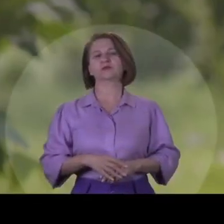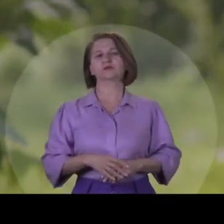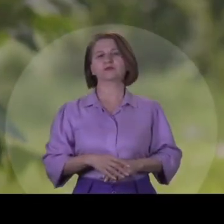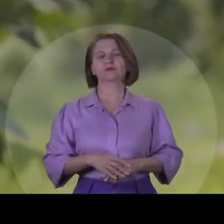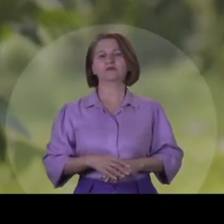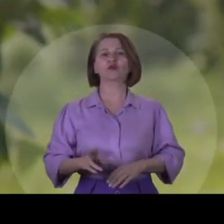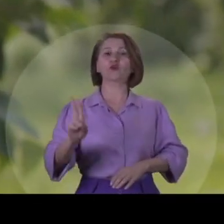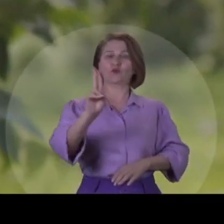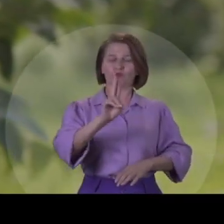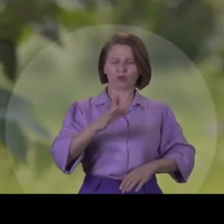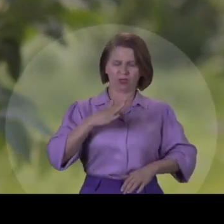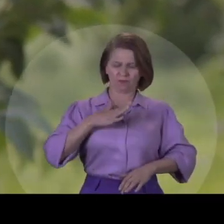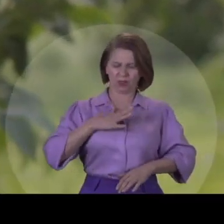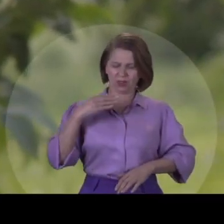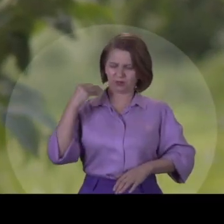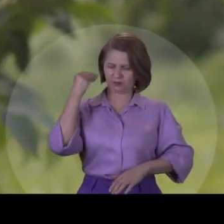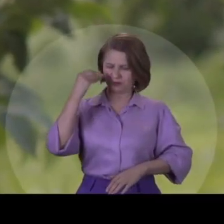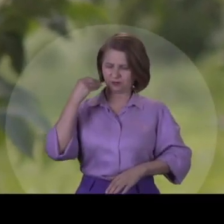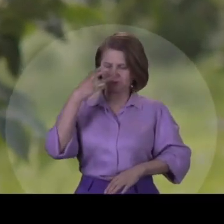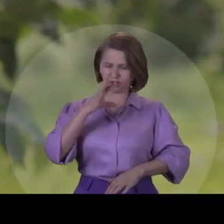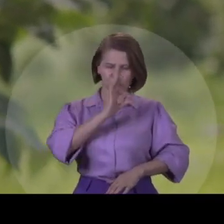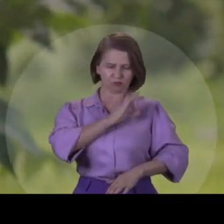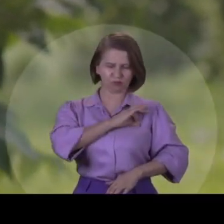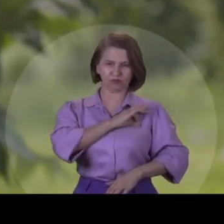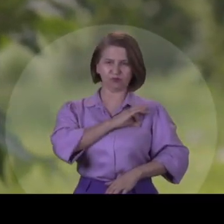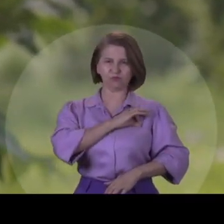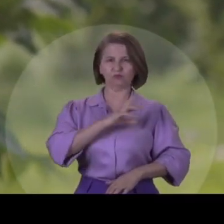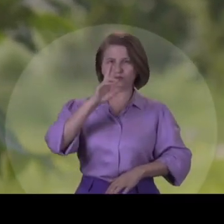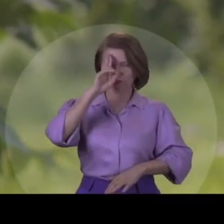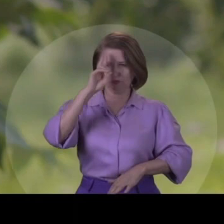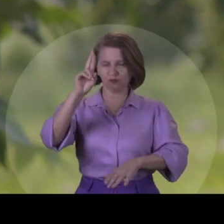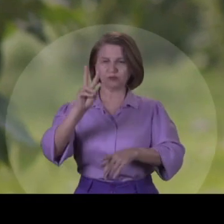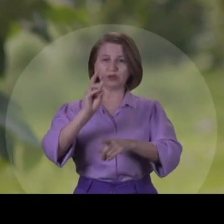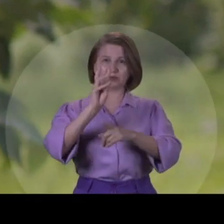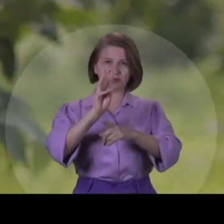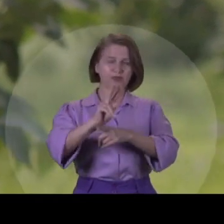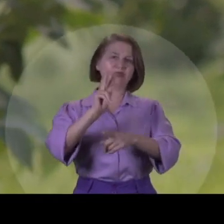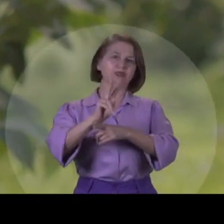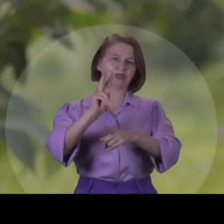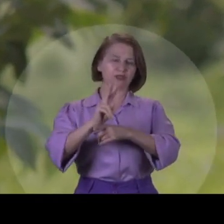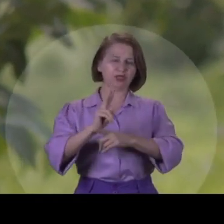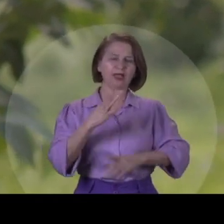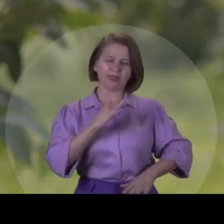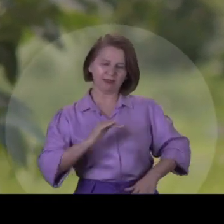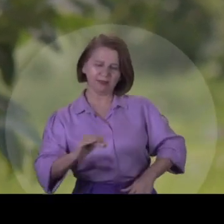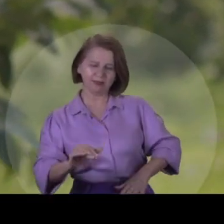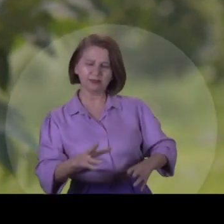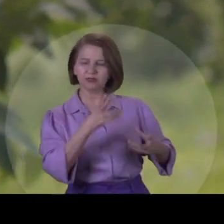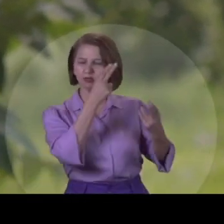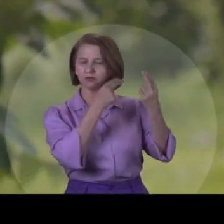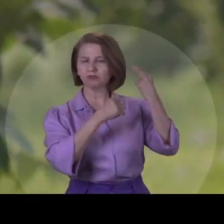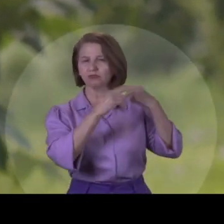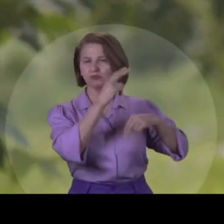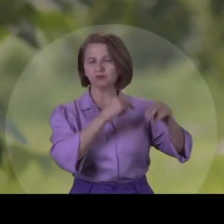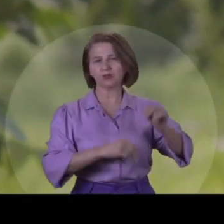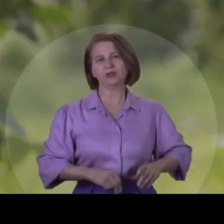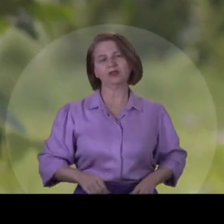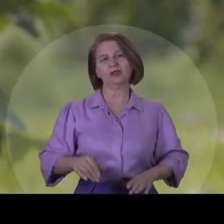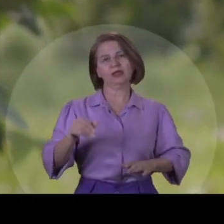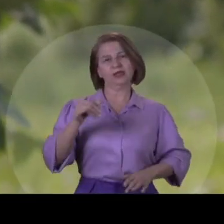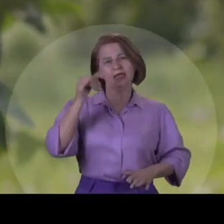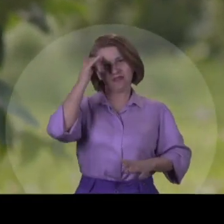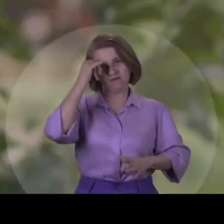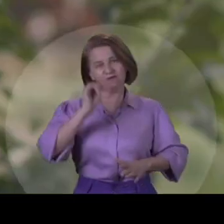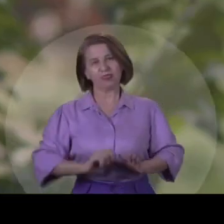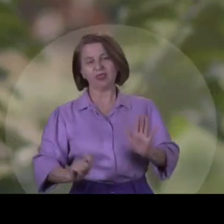Vou usar a minha experiência como delegada de proteção à criança e adolescente para um grande trabalho de prevenção às drogas